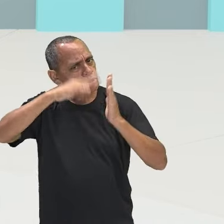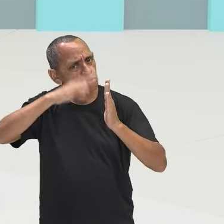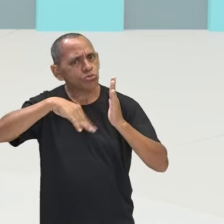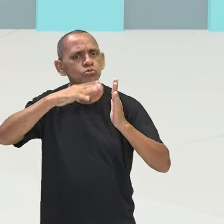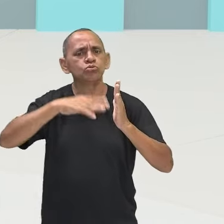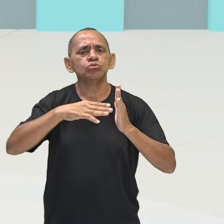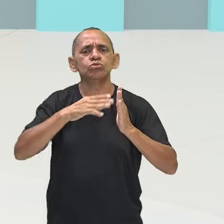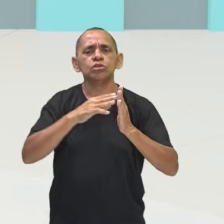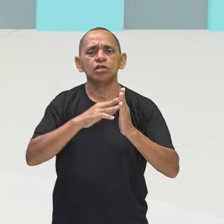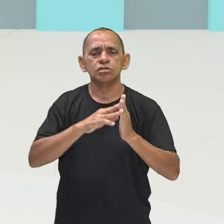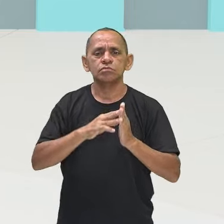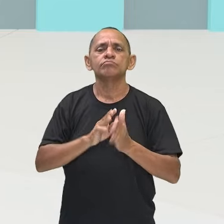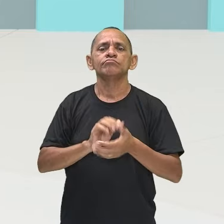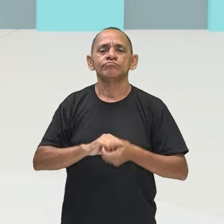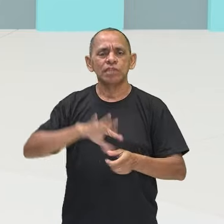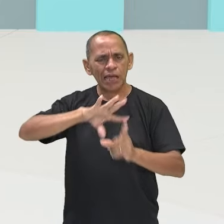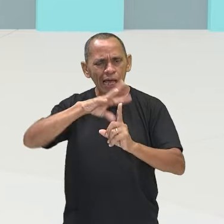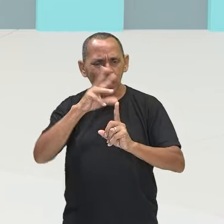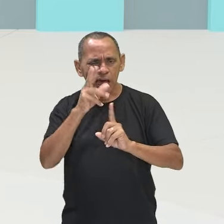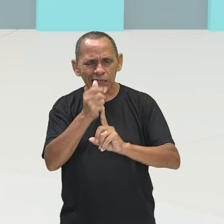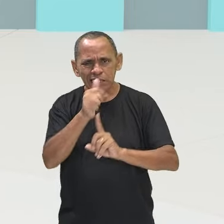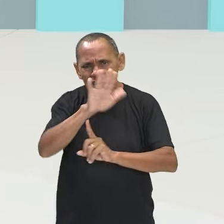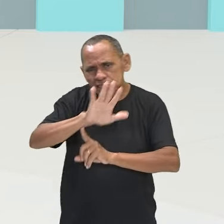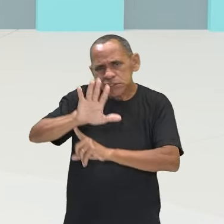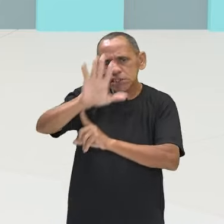as artes em geral, entre outras